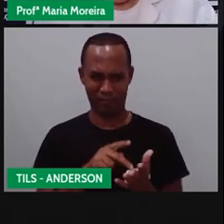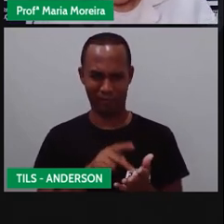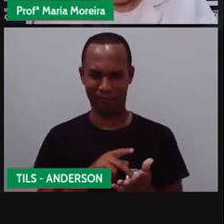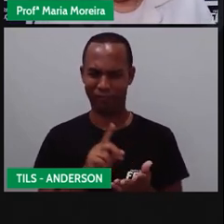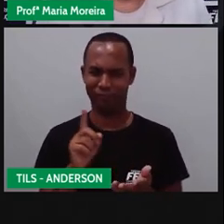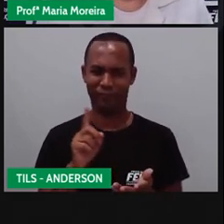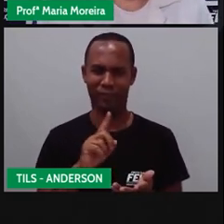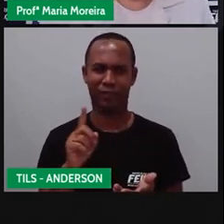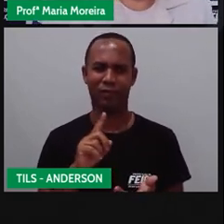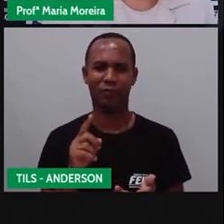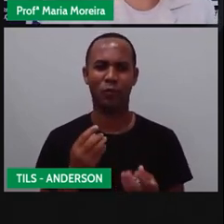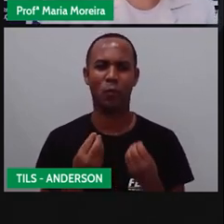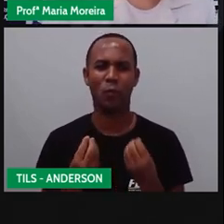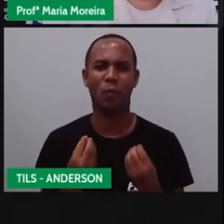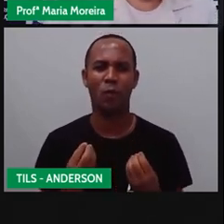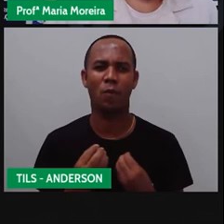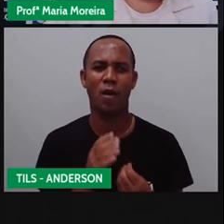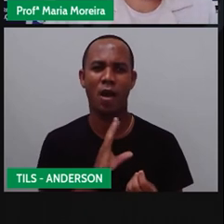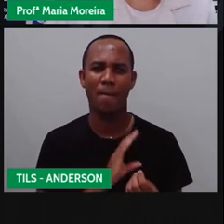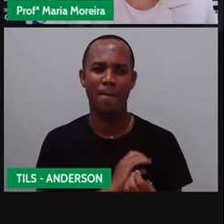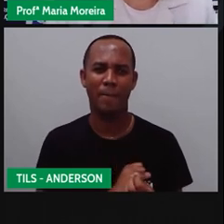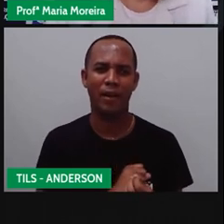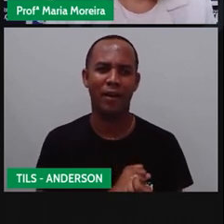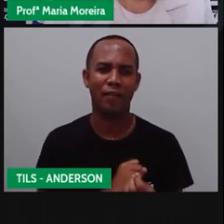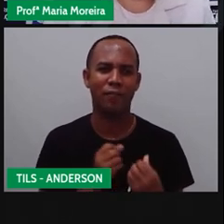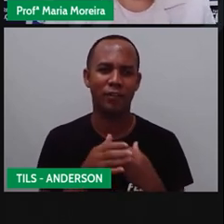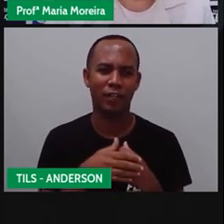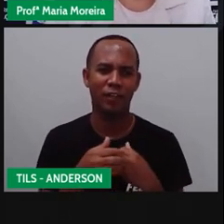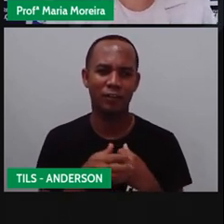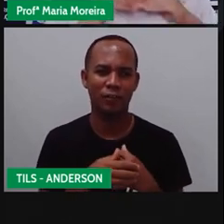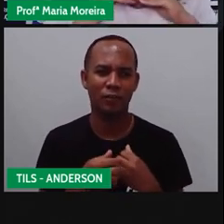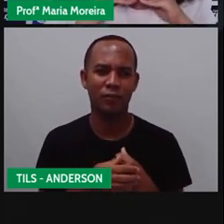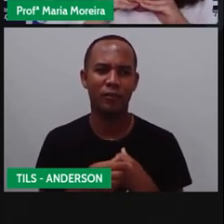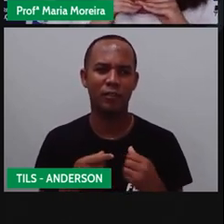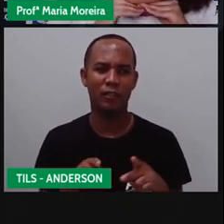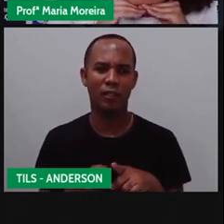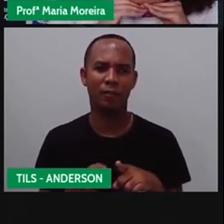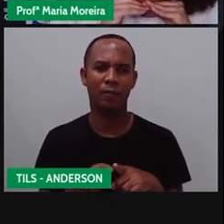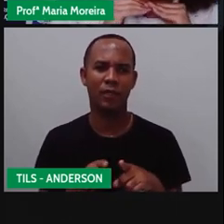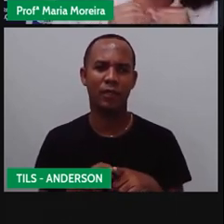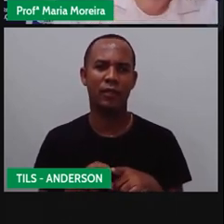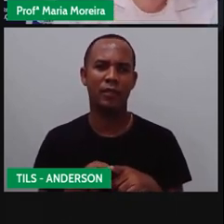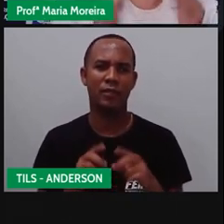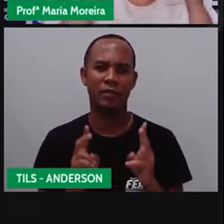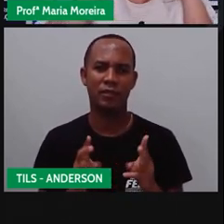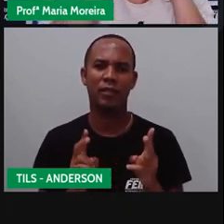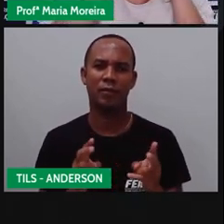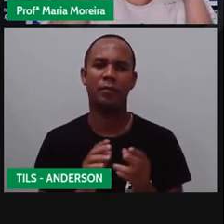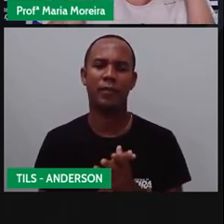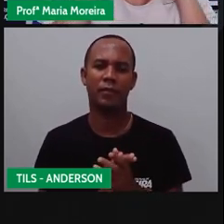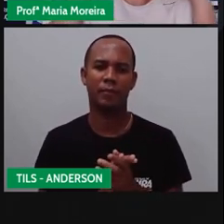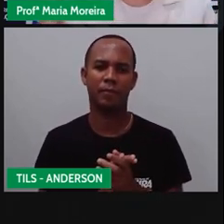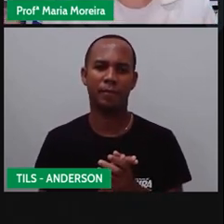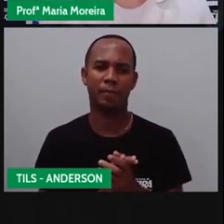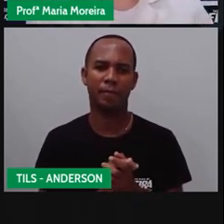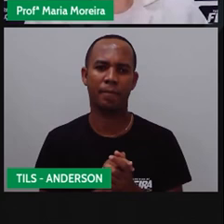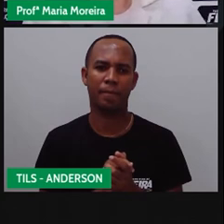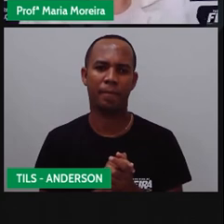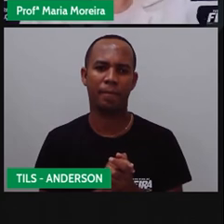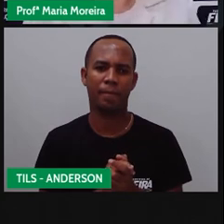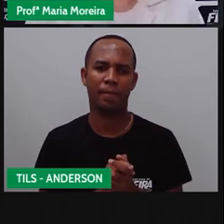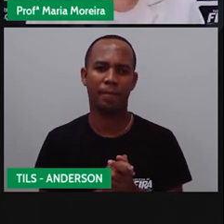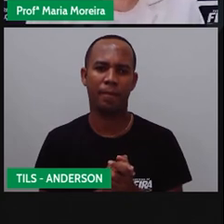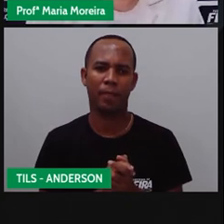Não, né? Eu teria que ser o quê? Amável, gentil, carinhosa, como eu sempre sou, fofinha, meiga, delicada.